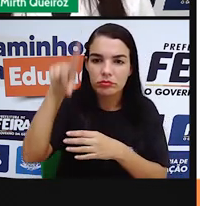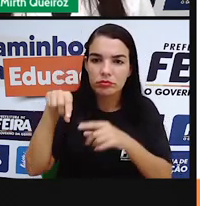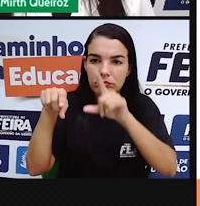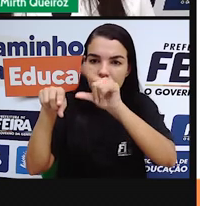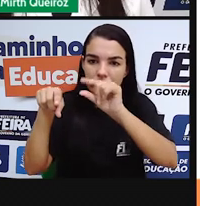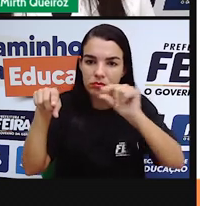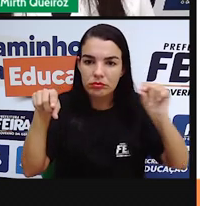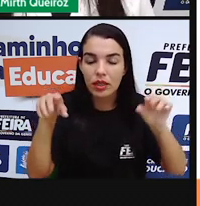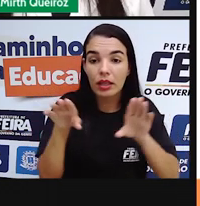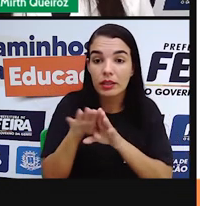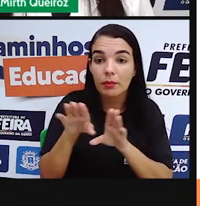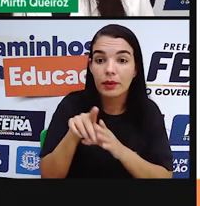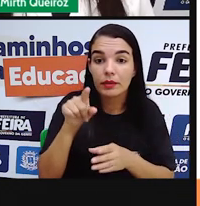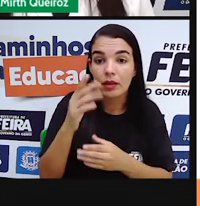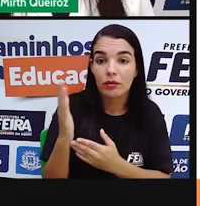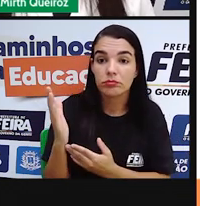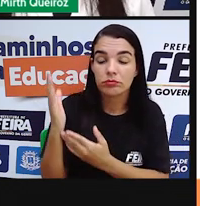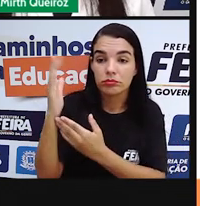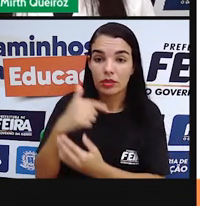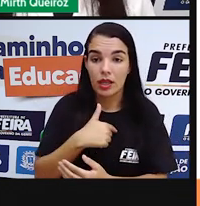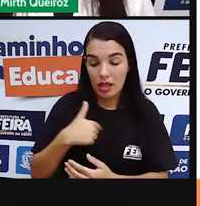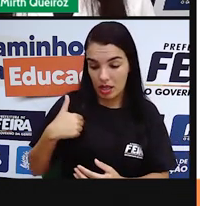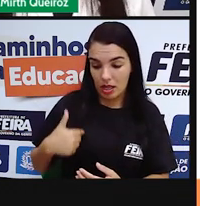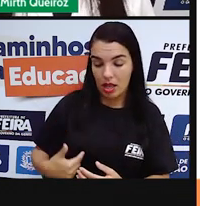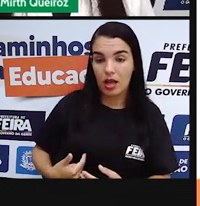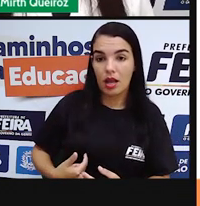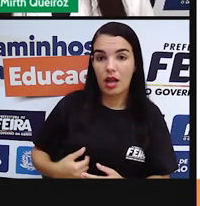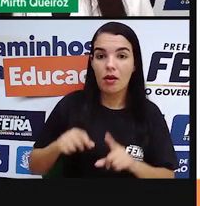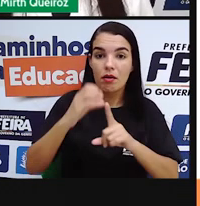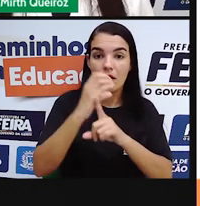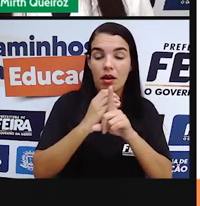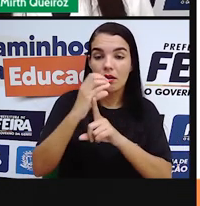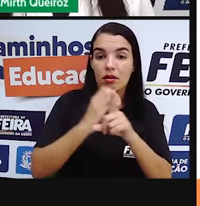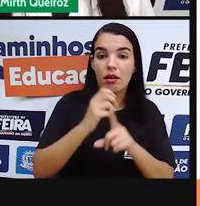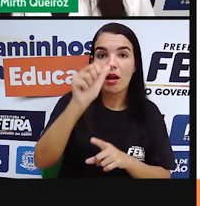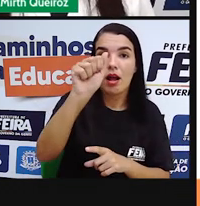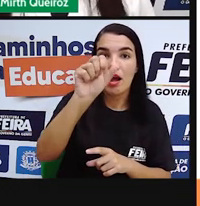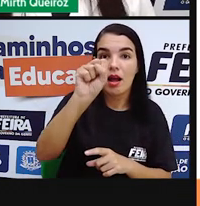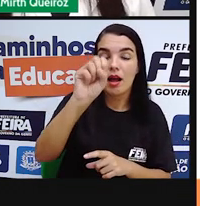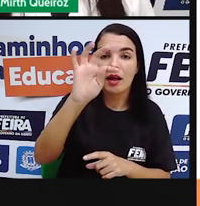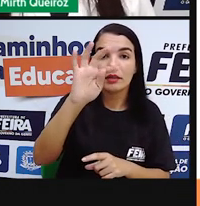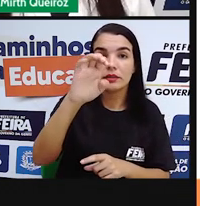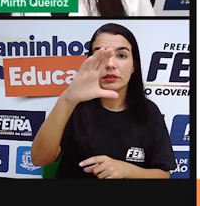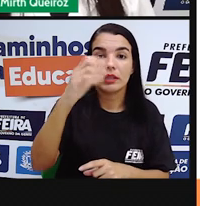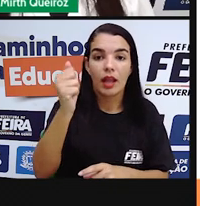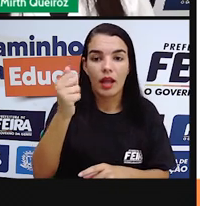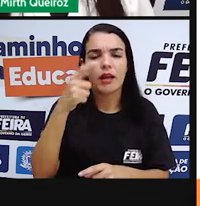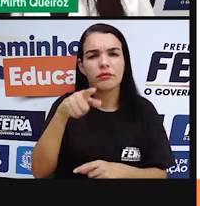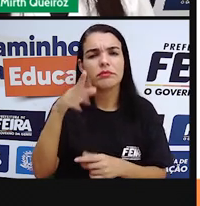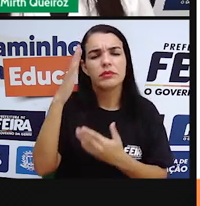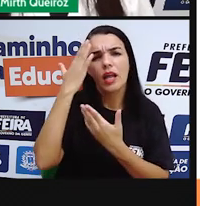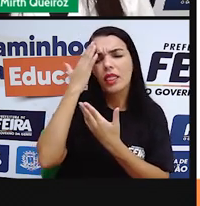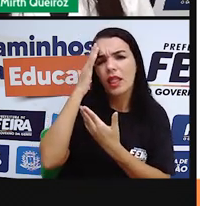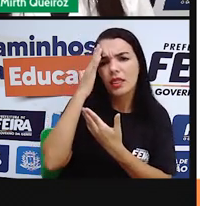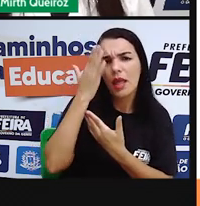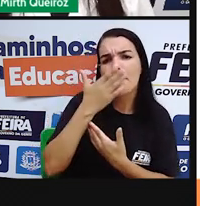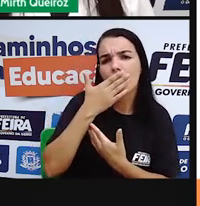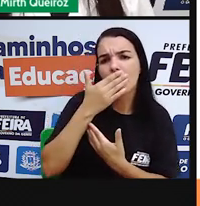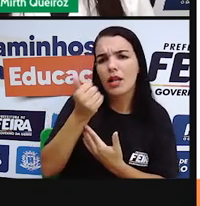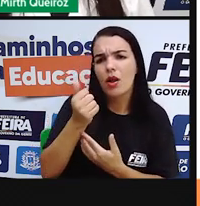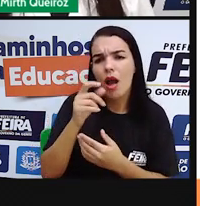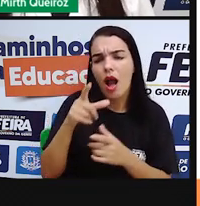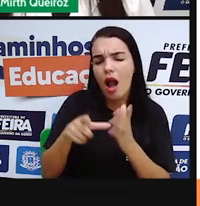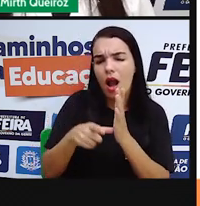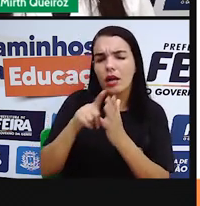O calendário chinês, o calendário asteca. E para vocês entenderem um pouquinho antes de fazer